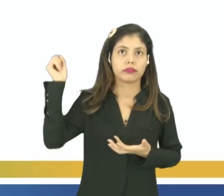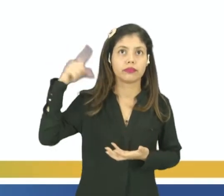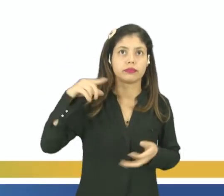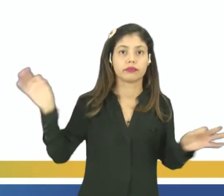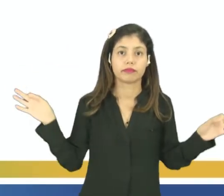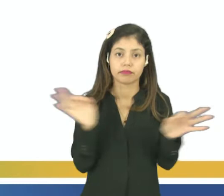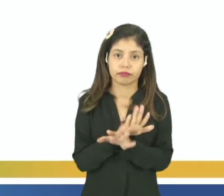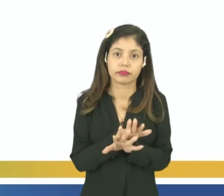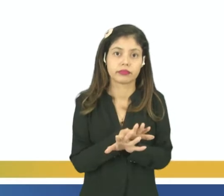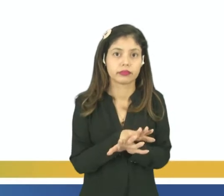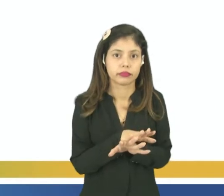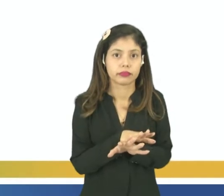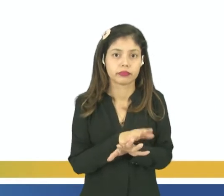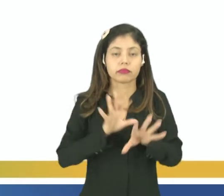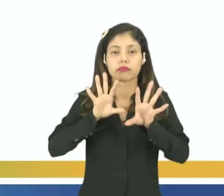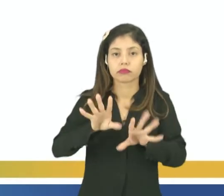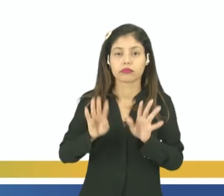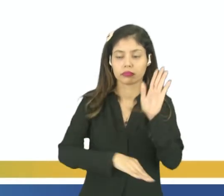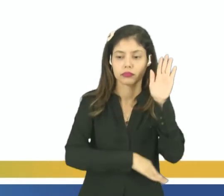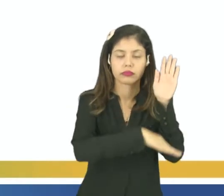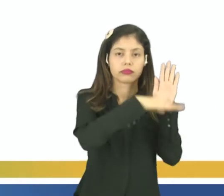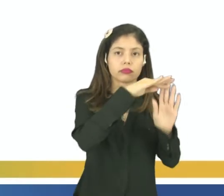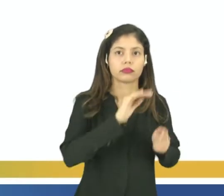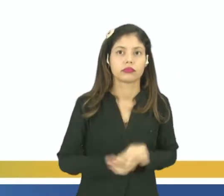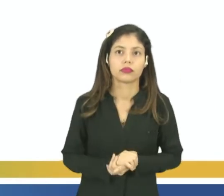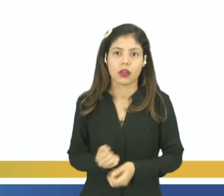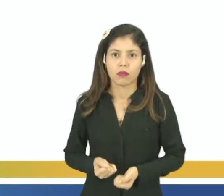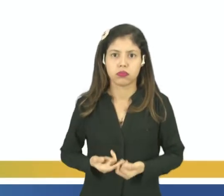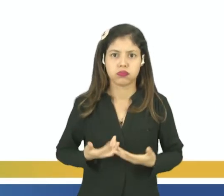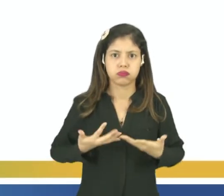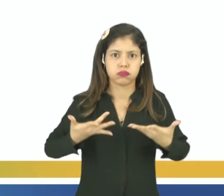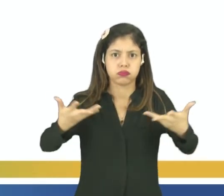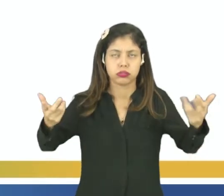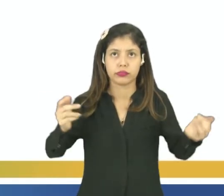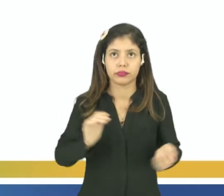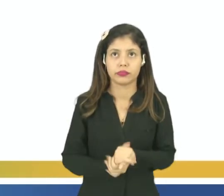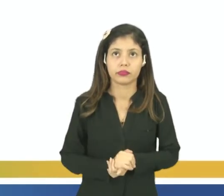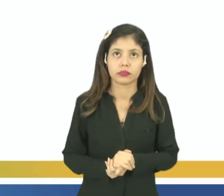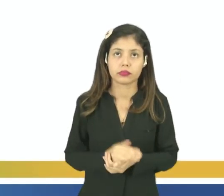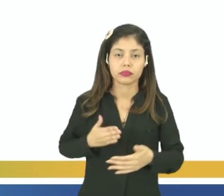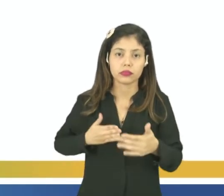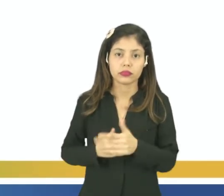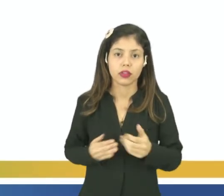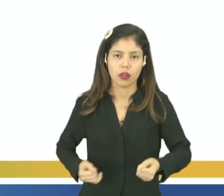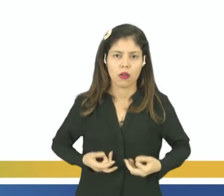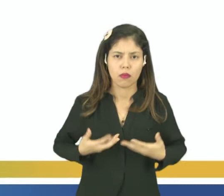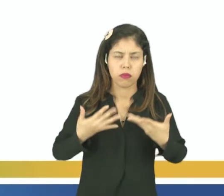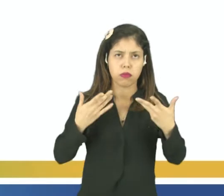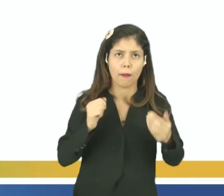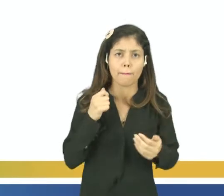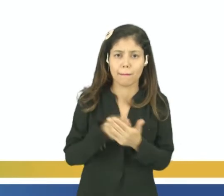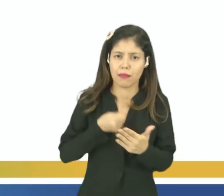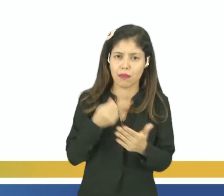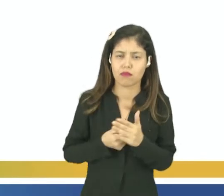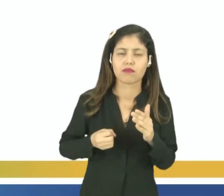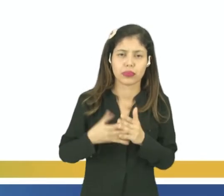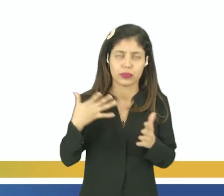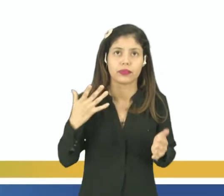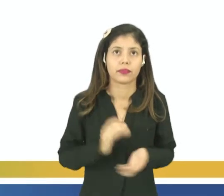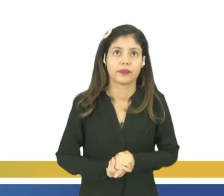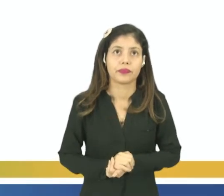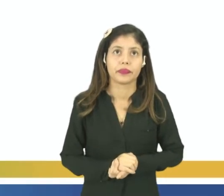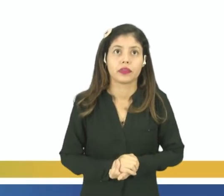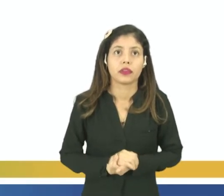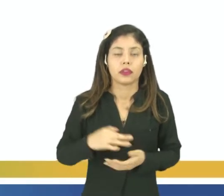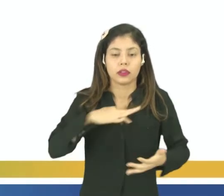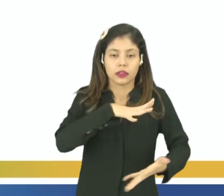acabar deixando a temperatura bastante acumulada, a temperatura retida e o calor vai ficar muito intenso, que vai ser o efeito